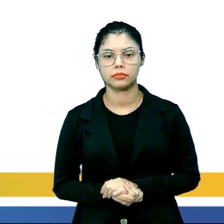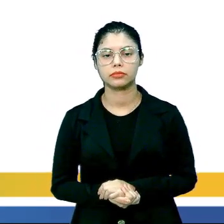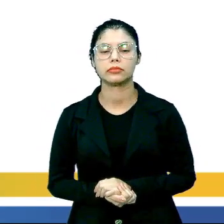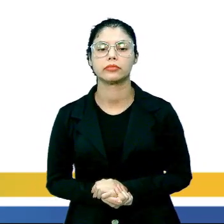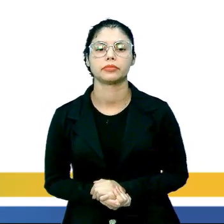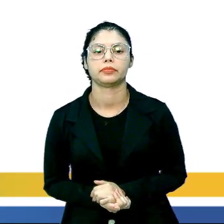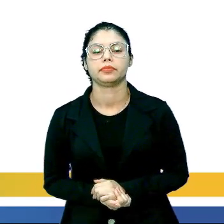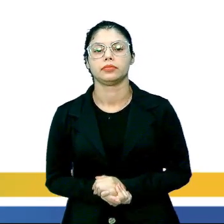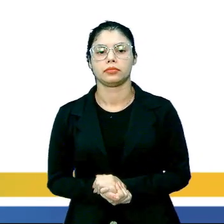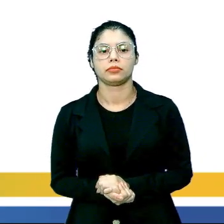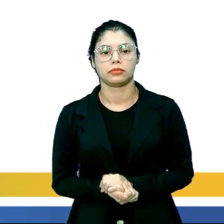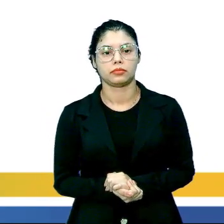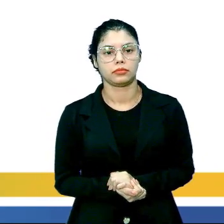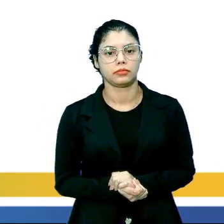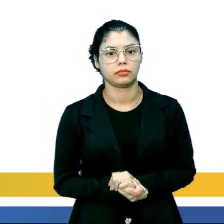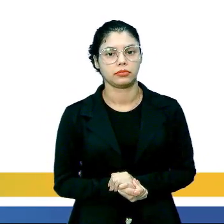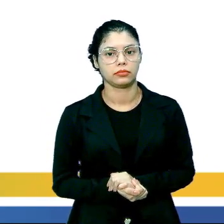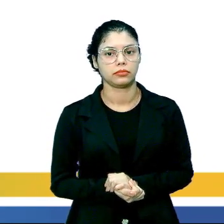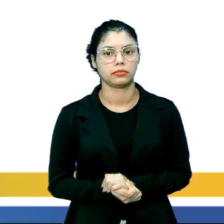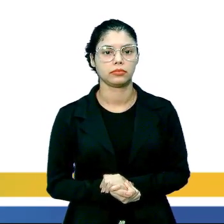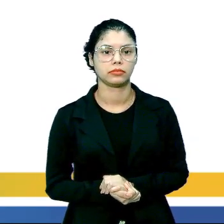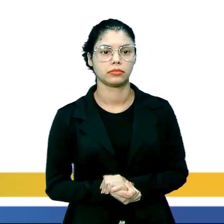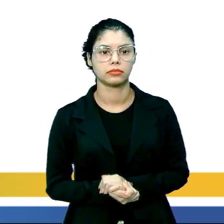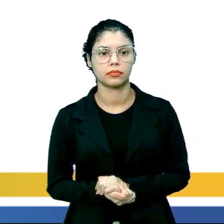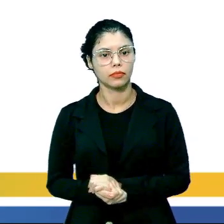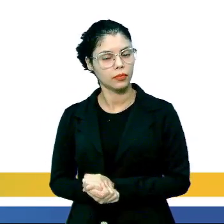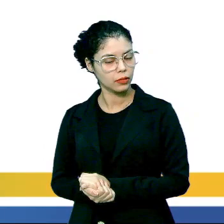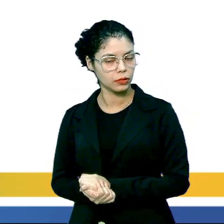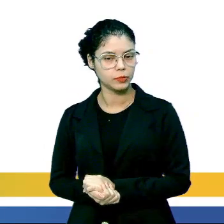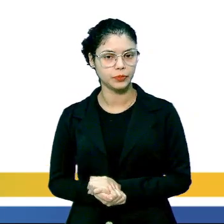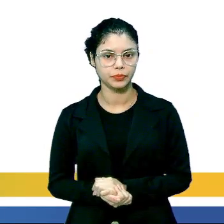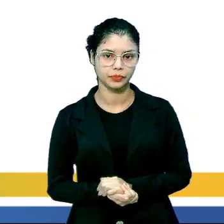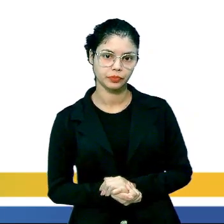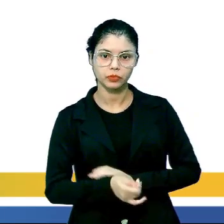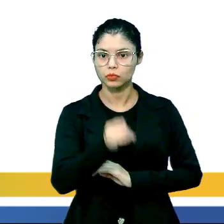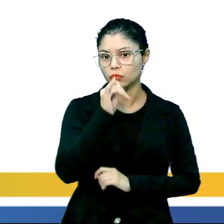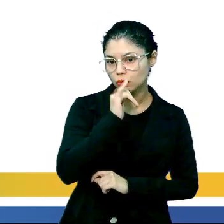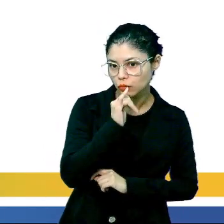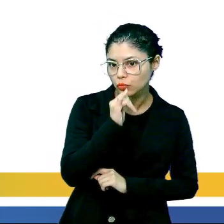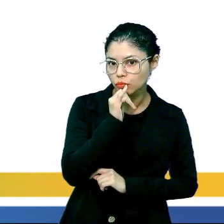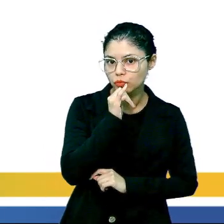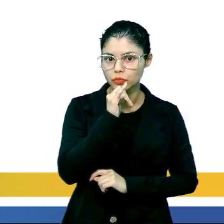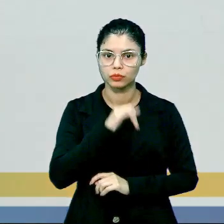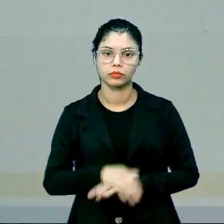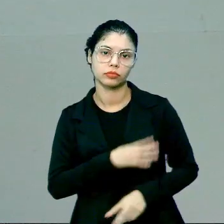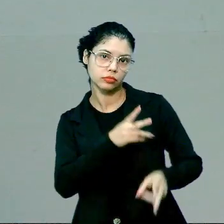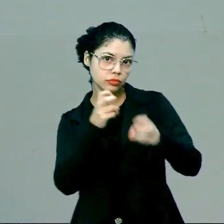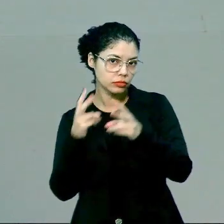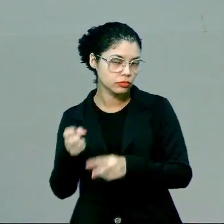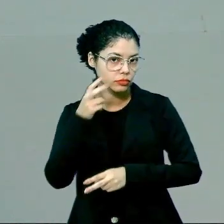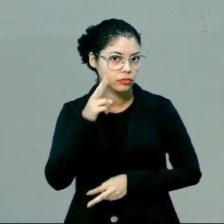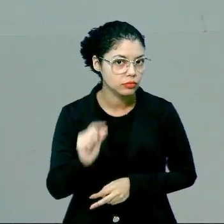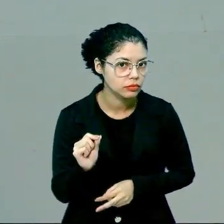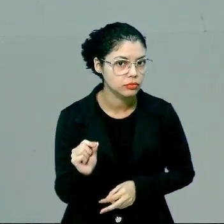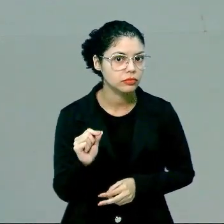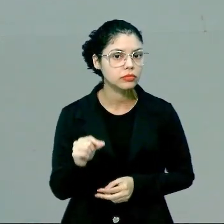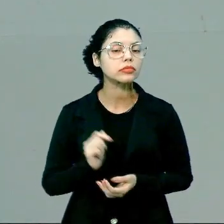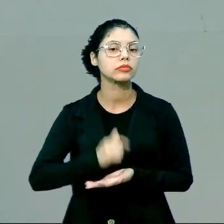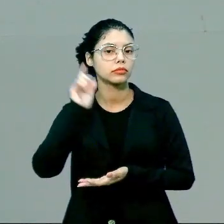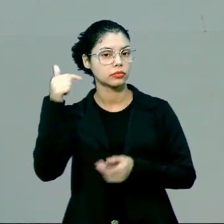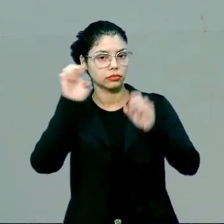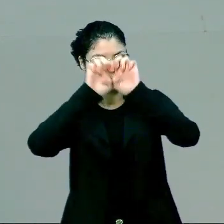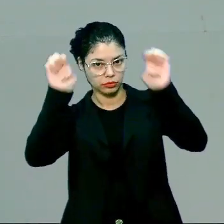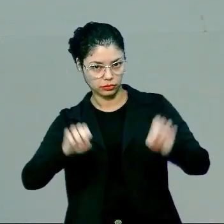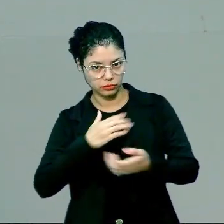ganha força e passa a questionar o papel delas na sociedade. Observe que lá naquela